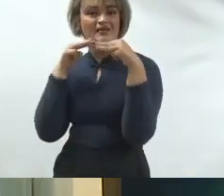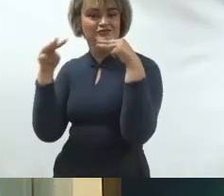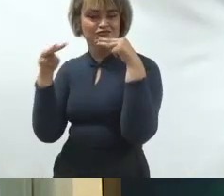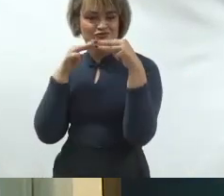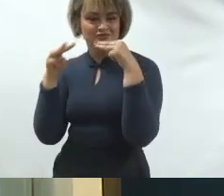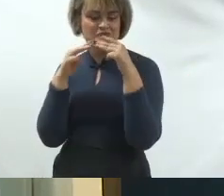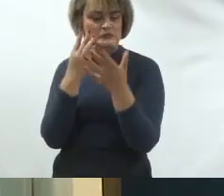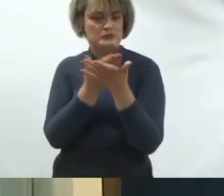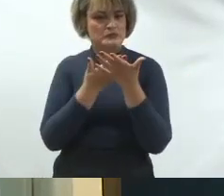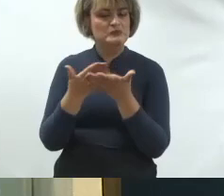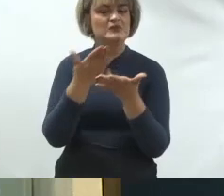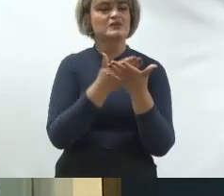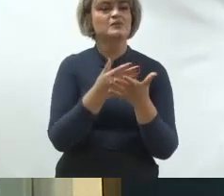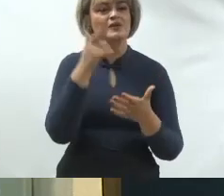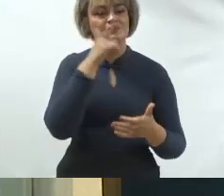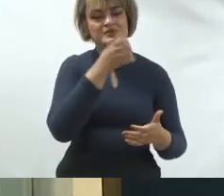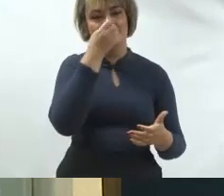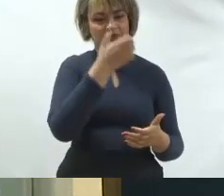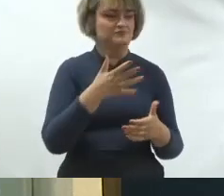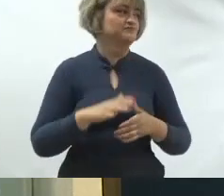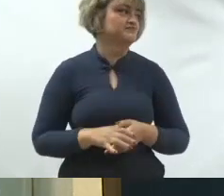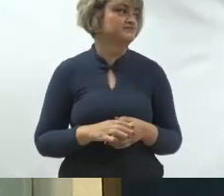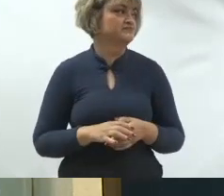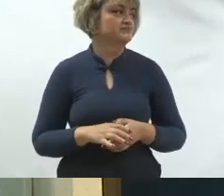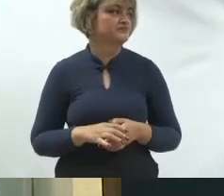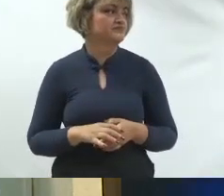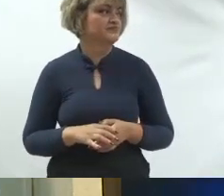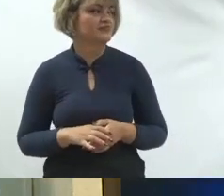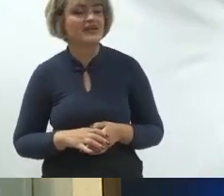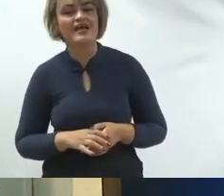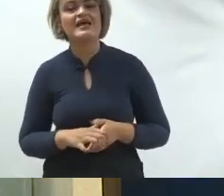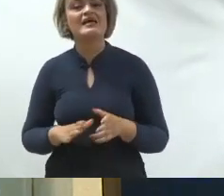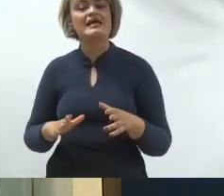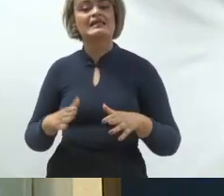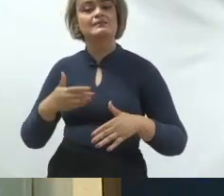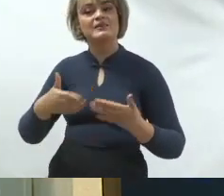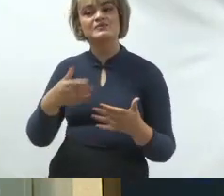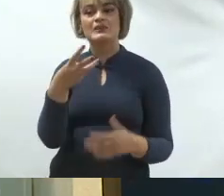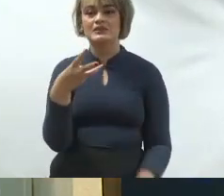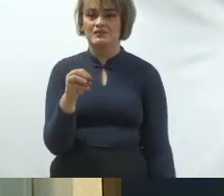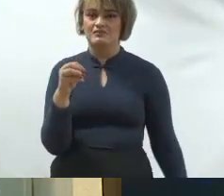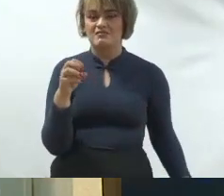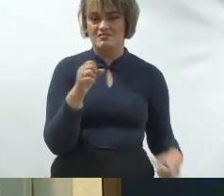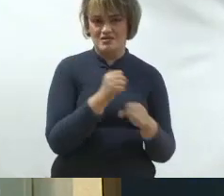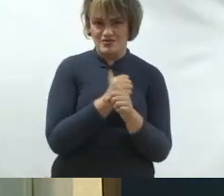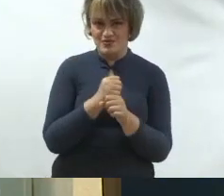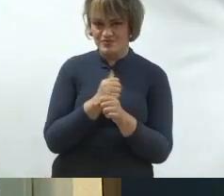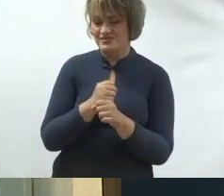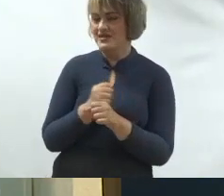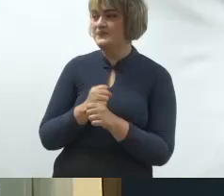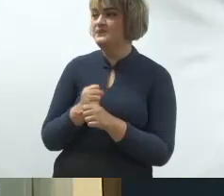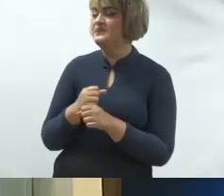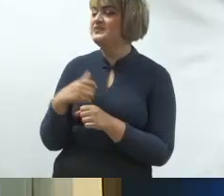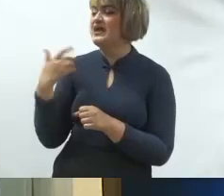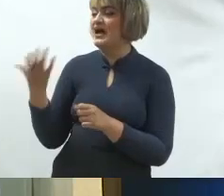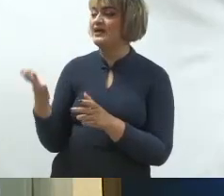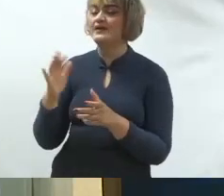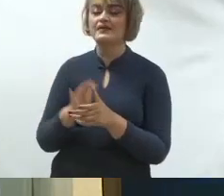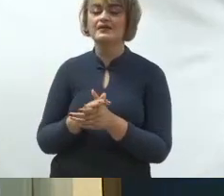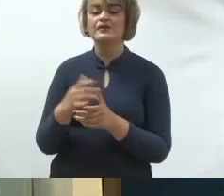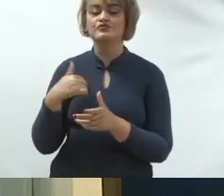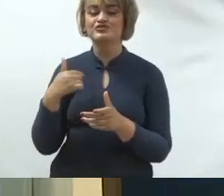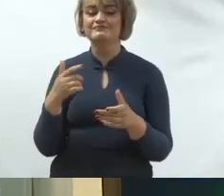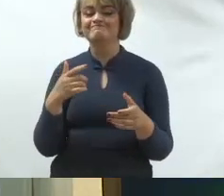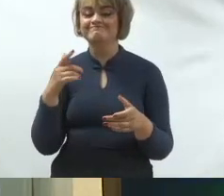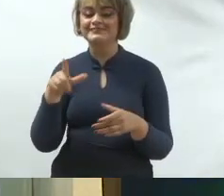a gente possa oferecer o melhor para os nossos clientes. Então, seja, nesse processo, depois de 30 anos, eu tinha dois